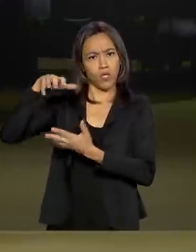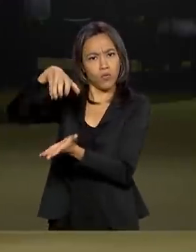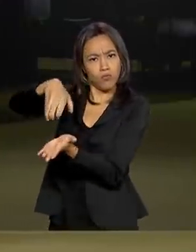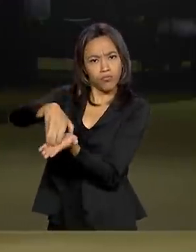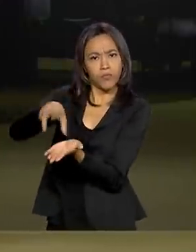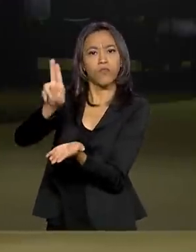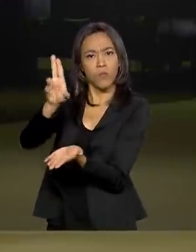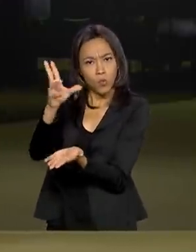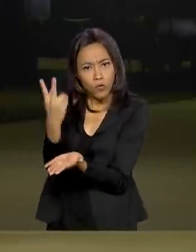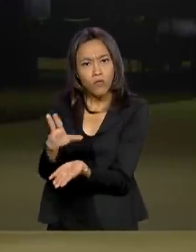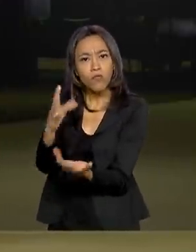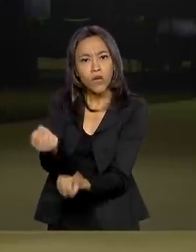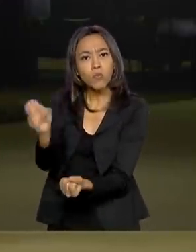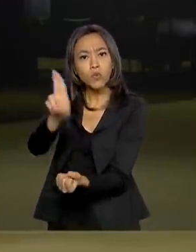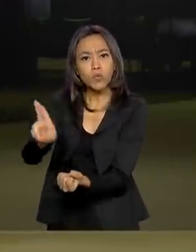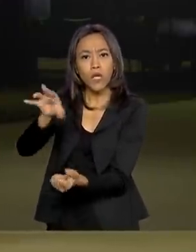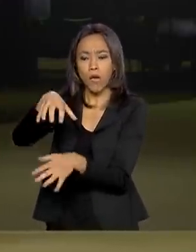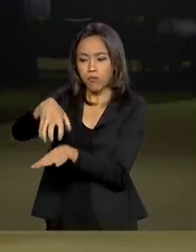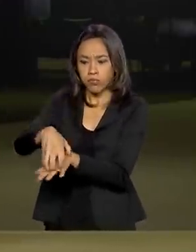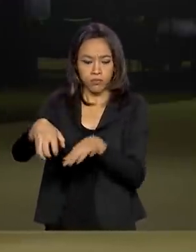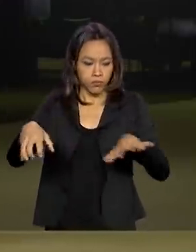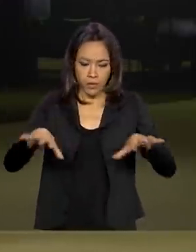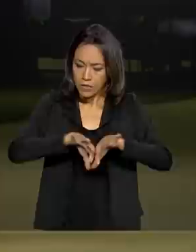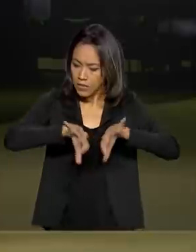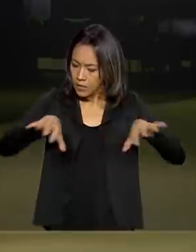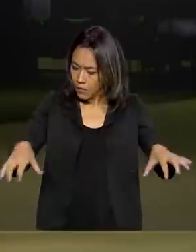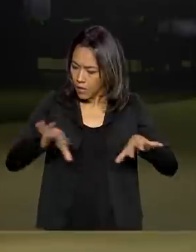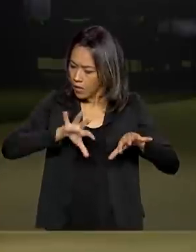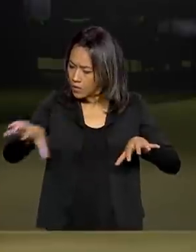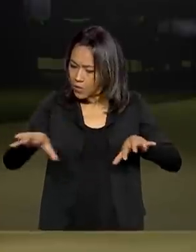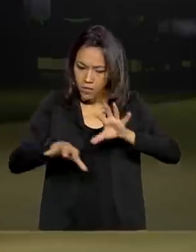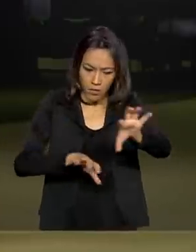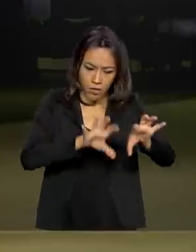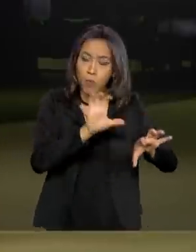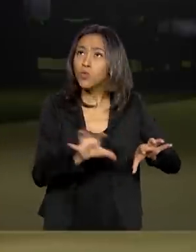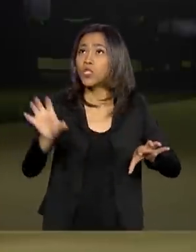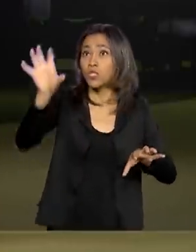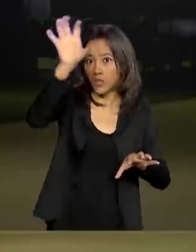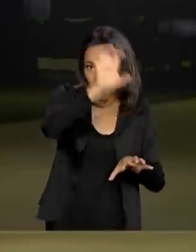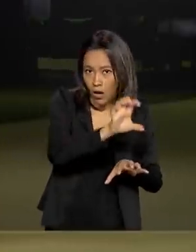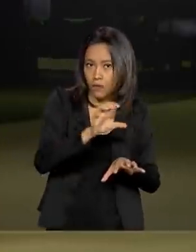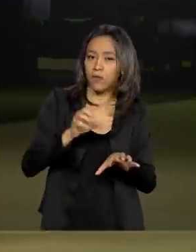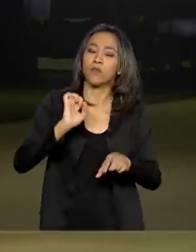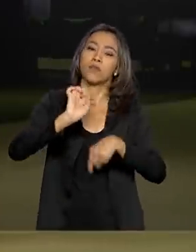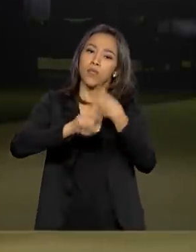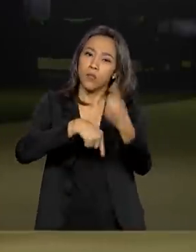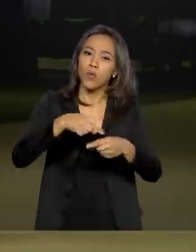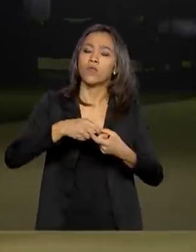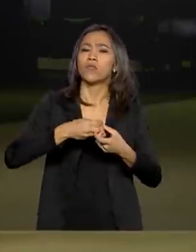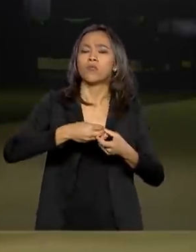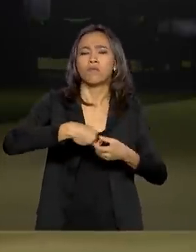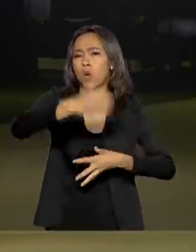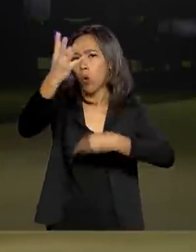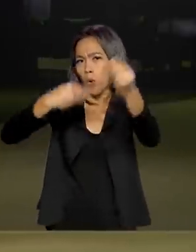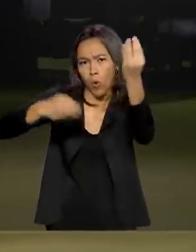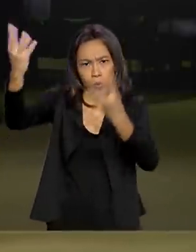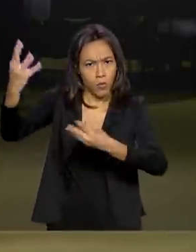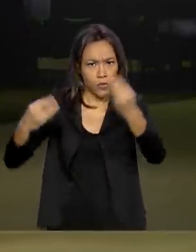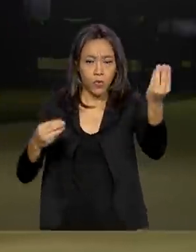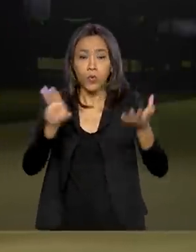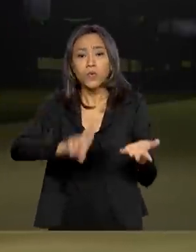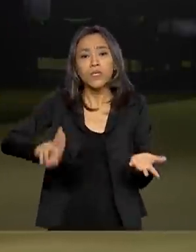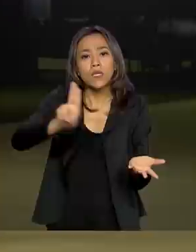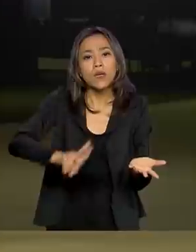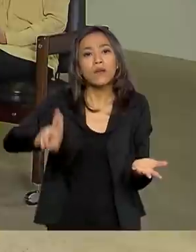redistribuir essa carga, separar os lotes por unidades da Federação e fazer essa distribuição usando a